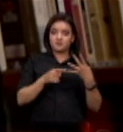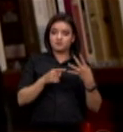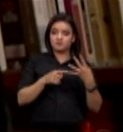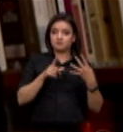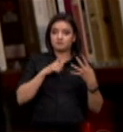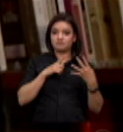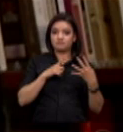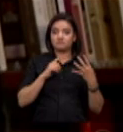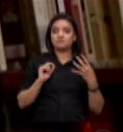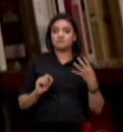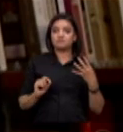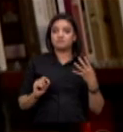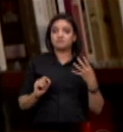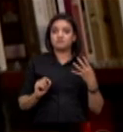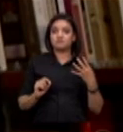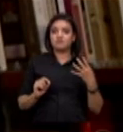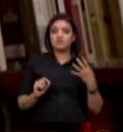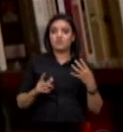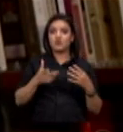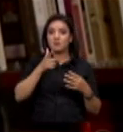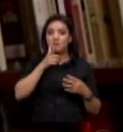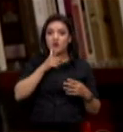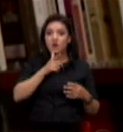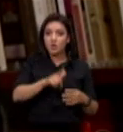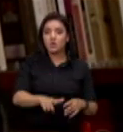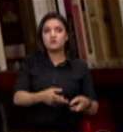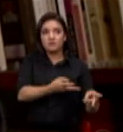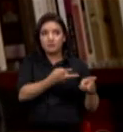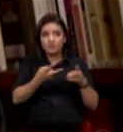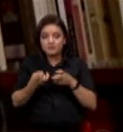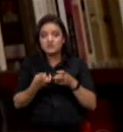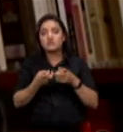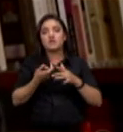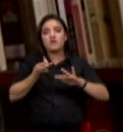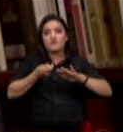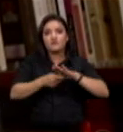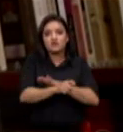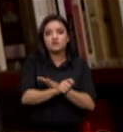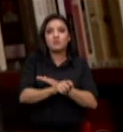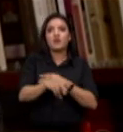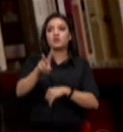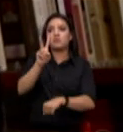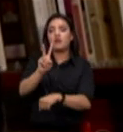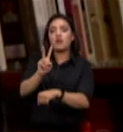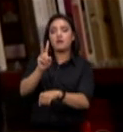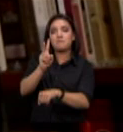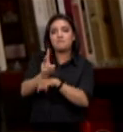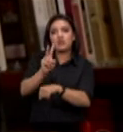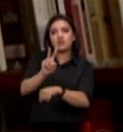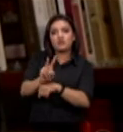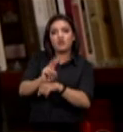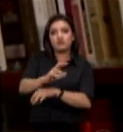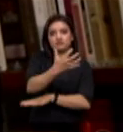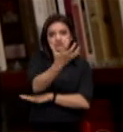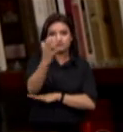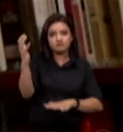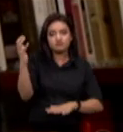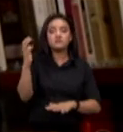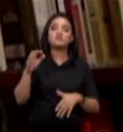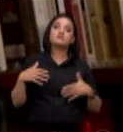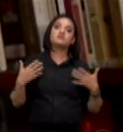Amazônia que é atrair investimentos para manter a floresta de pé em última instância esses